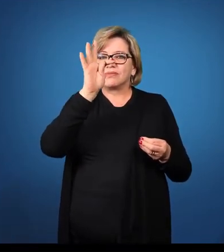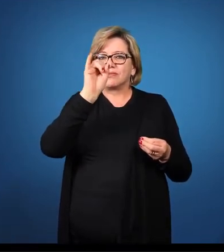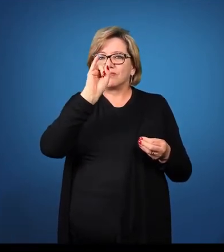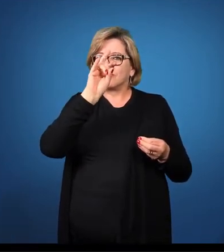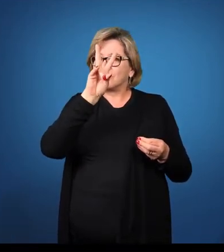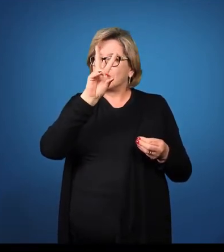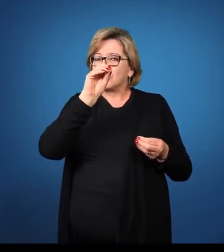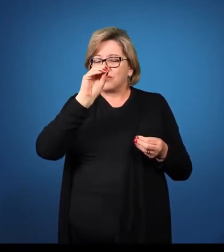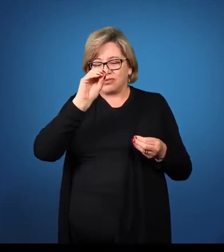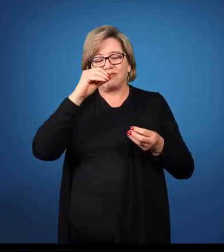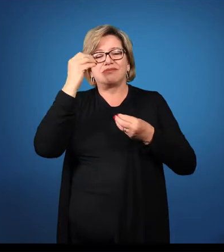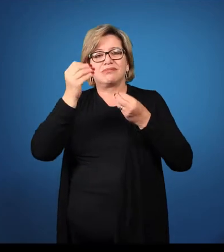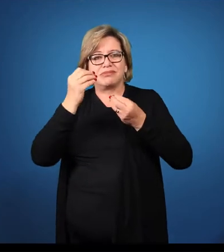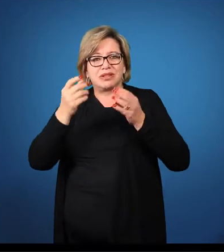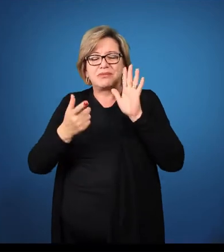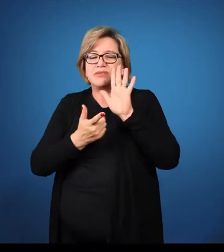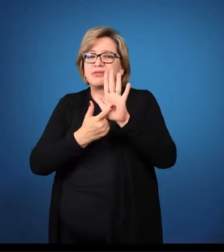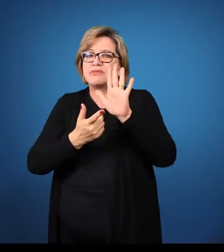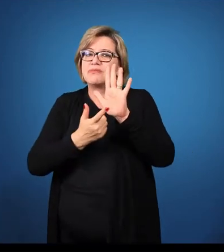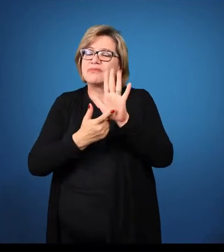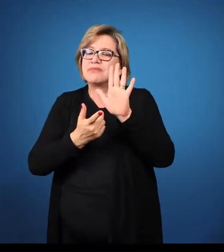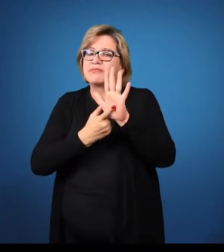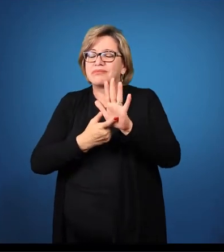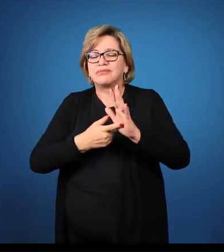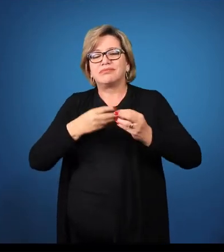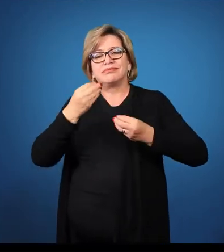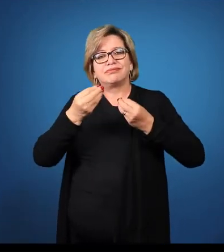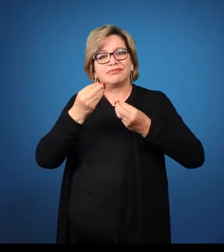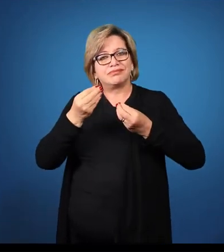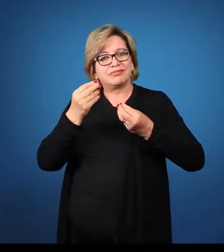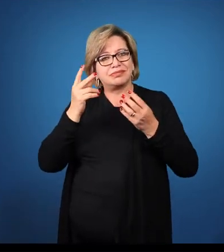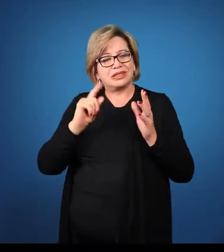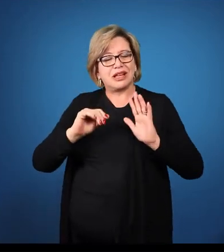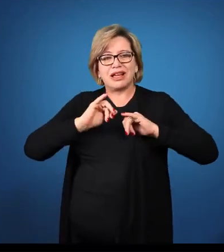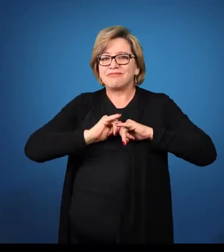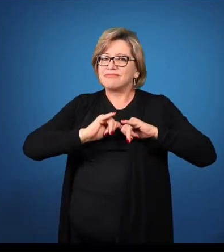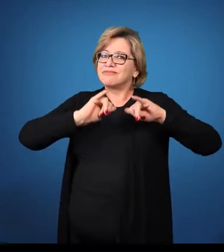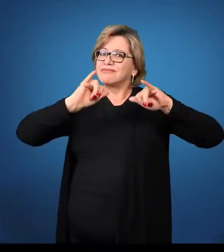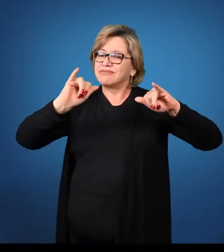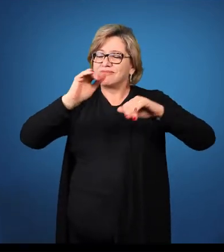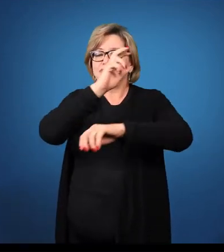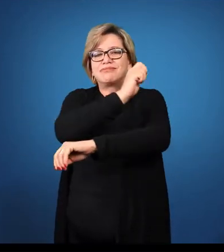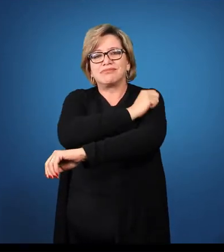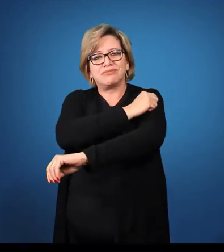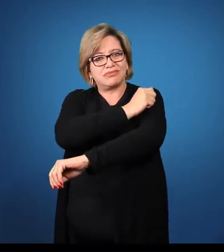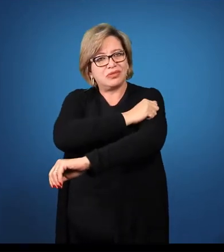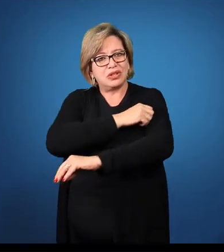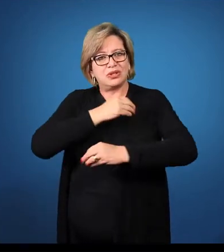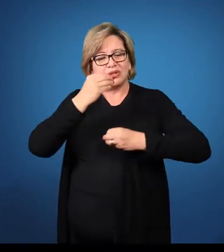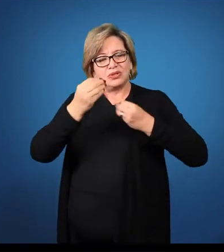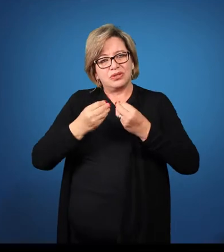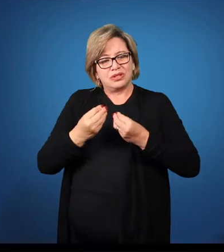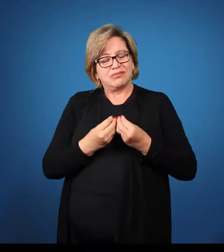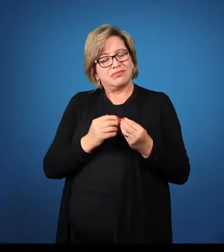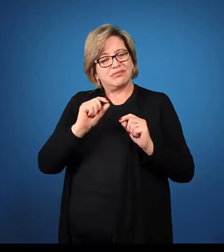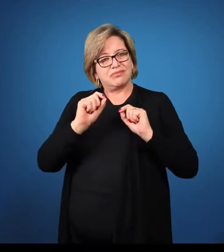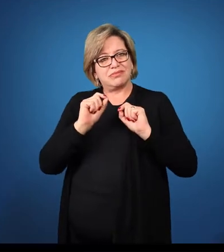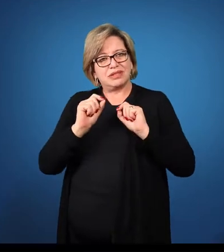Ao apresentar dessa forma, está informando ao estudante de que